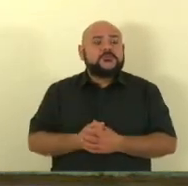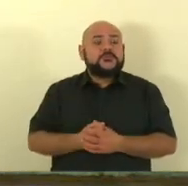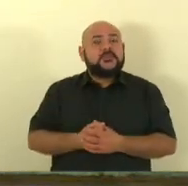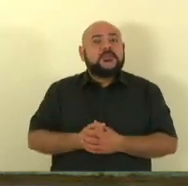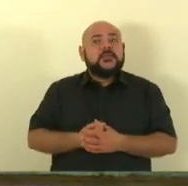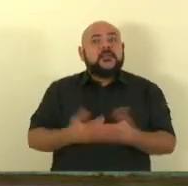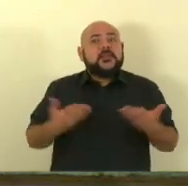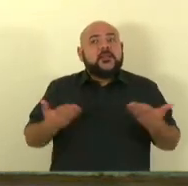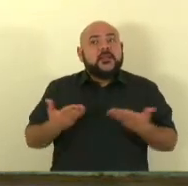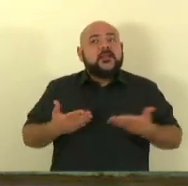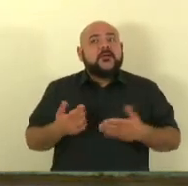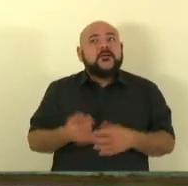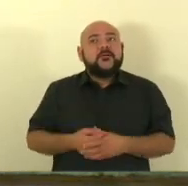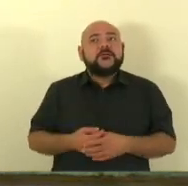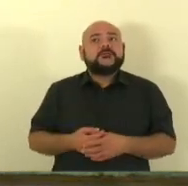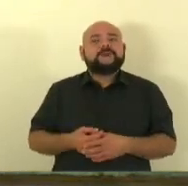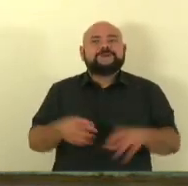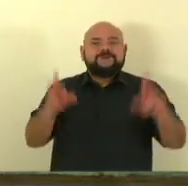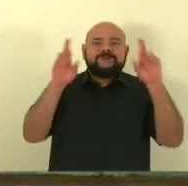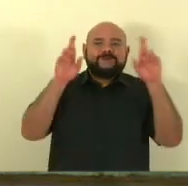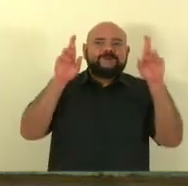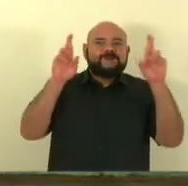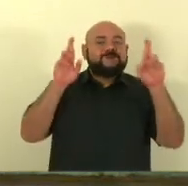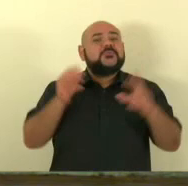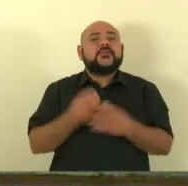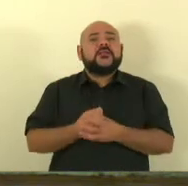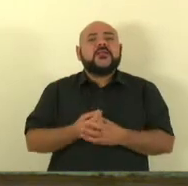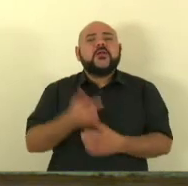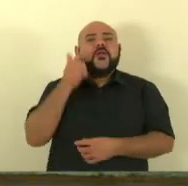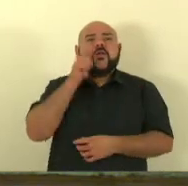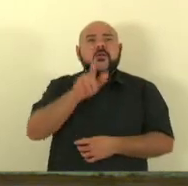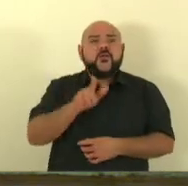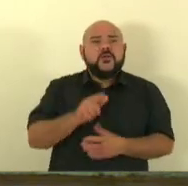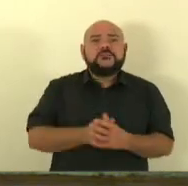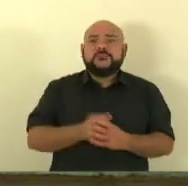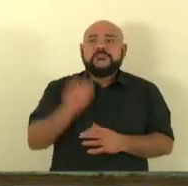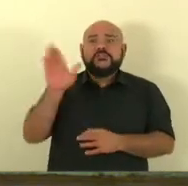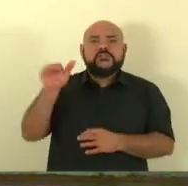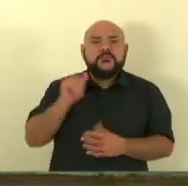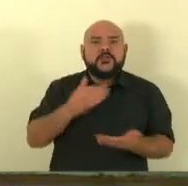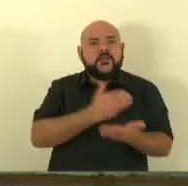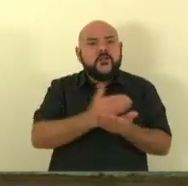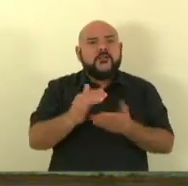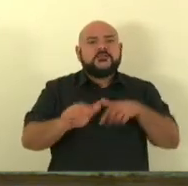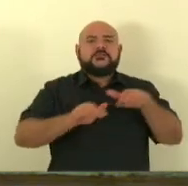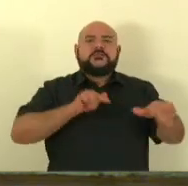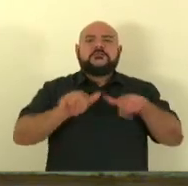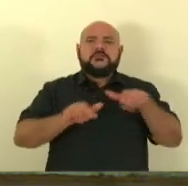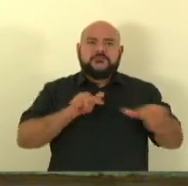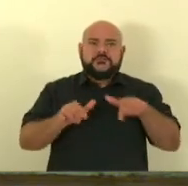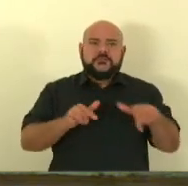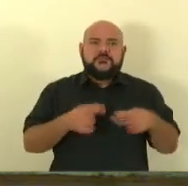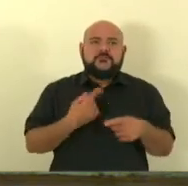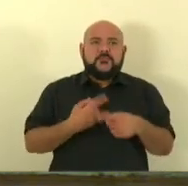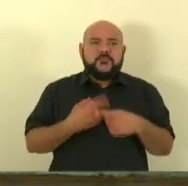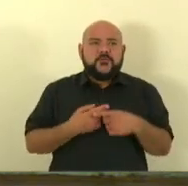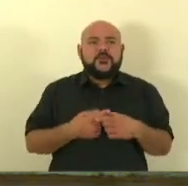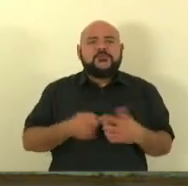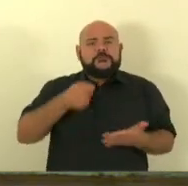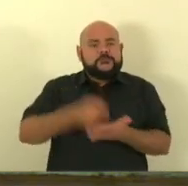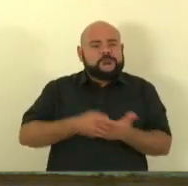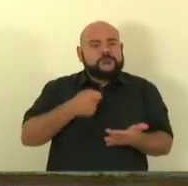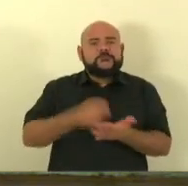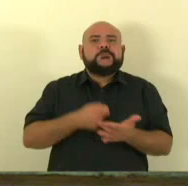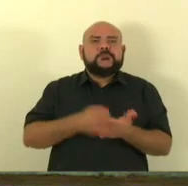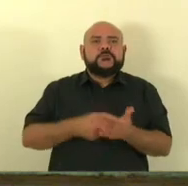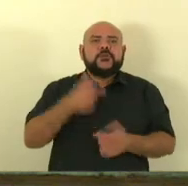esperança de poder conseguir a sua vaga que através de muita luta e sacrifício chegaram